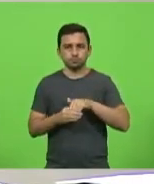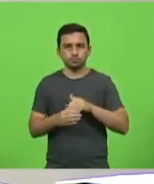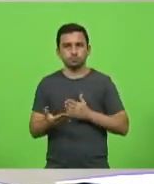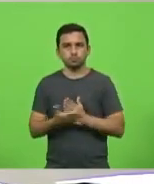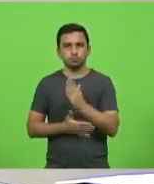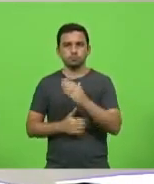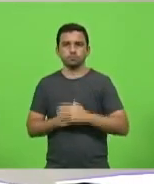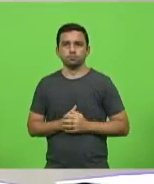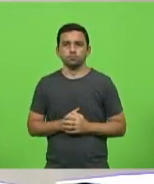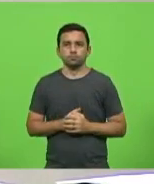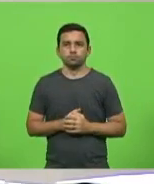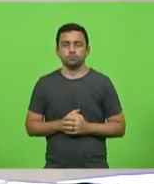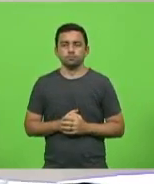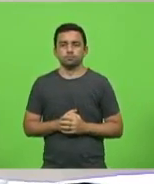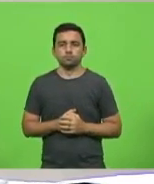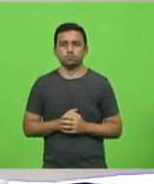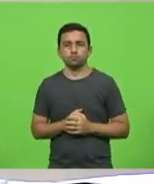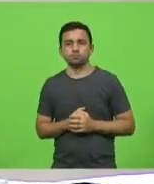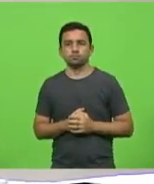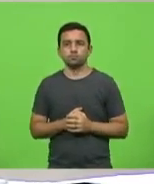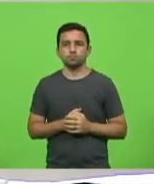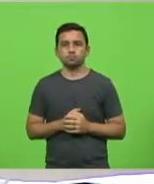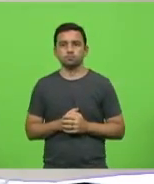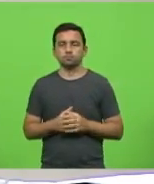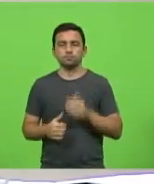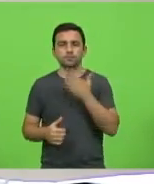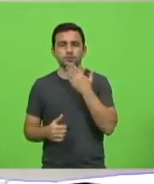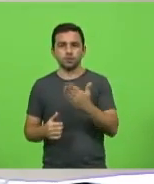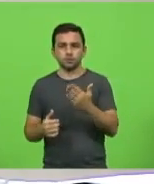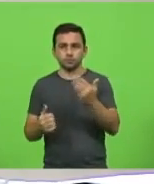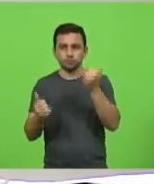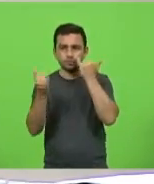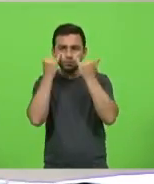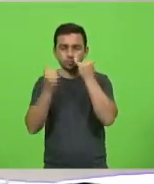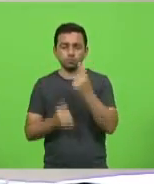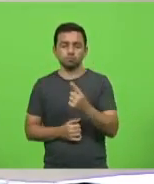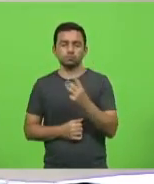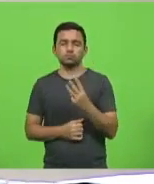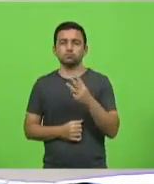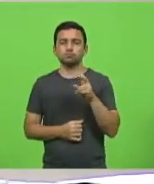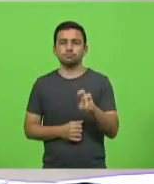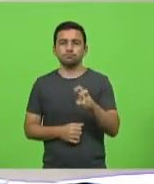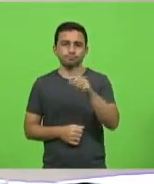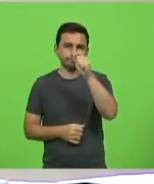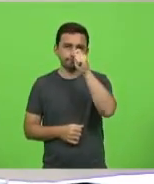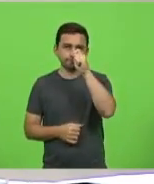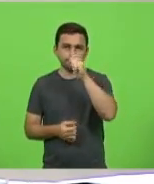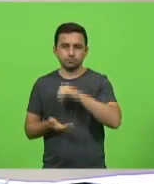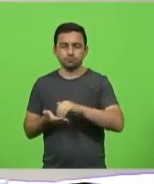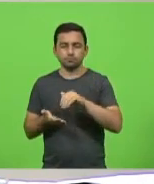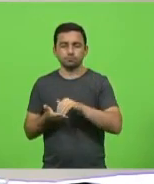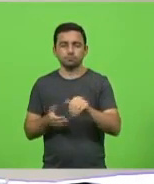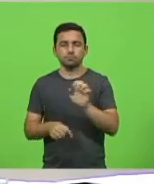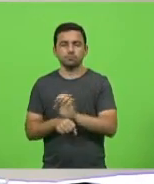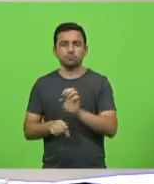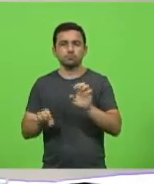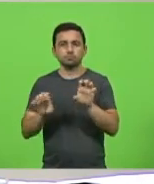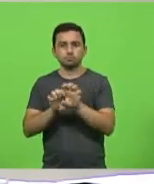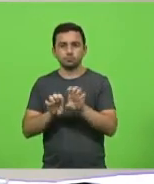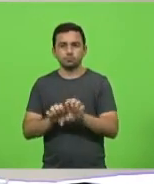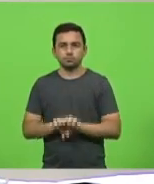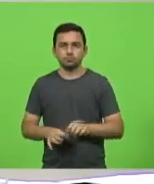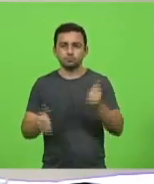aprovado. Pedido de informação, 135. Deputado João Amin. Solicita ao secretário do Estado da Infraestrutura informações